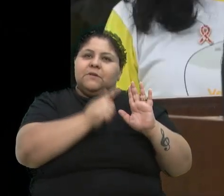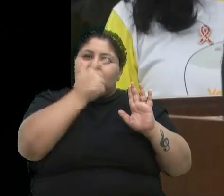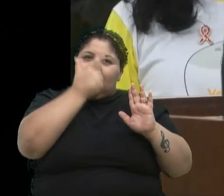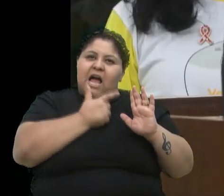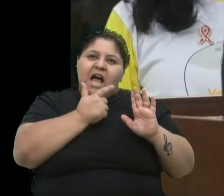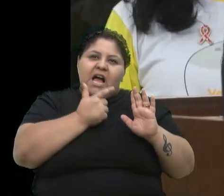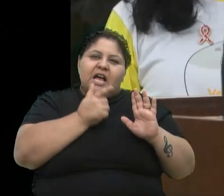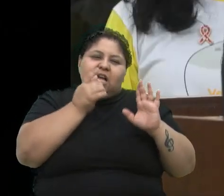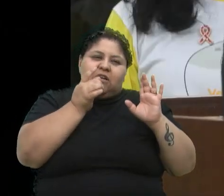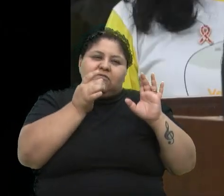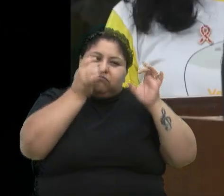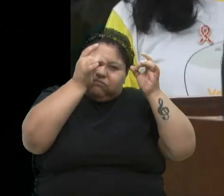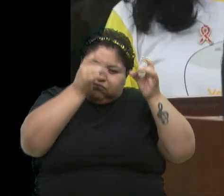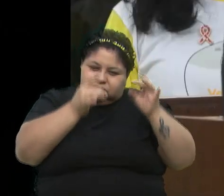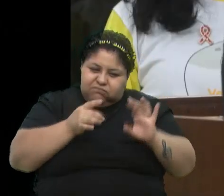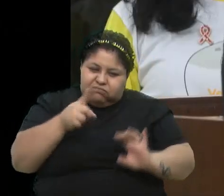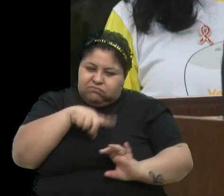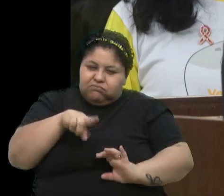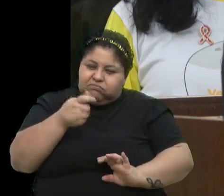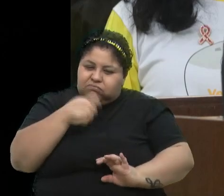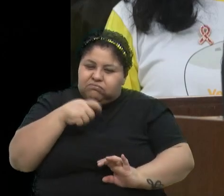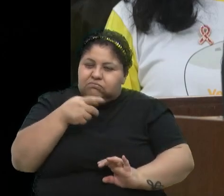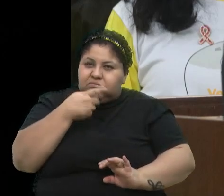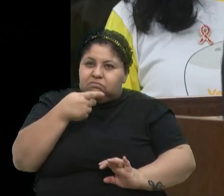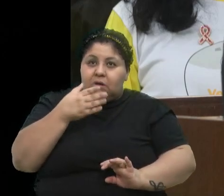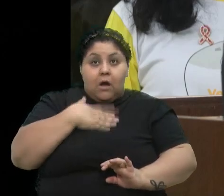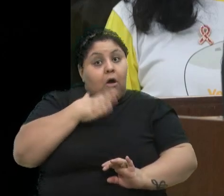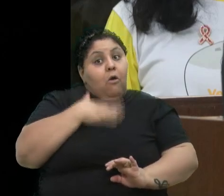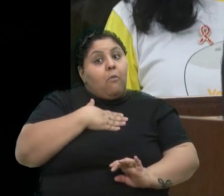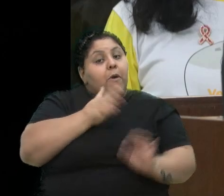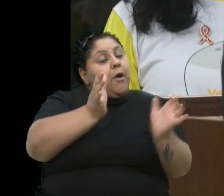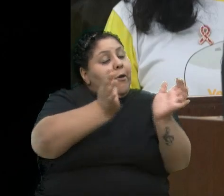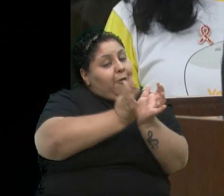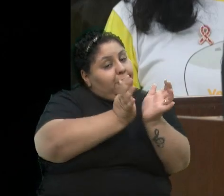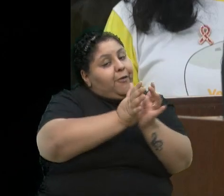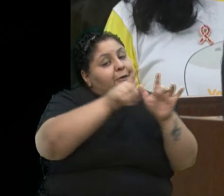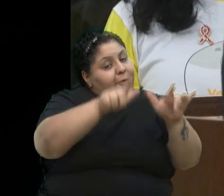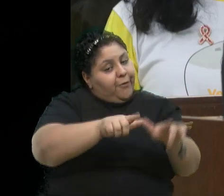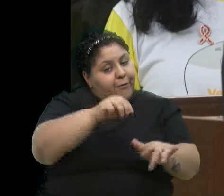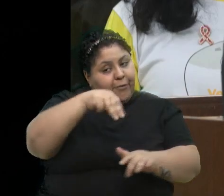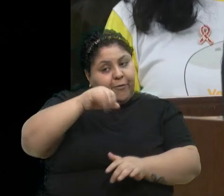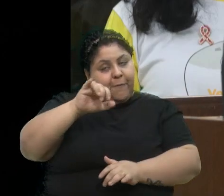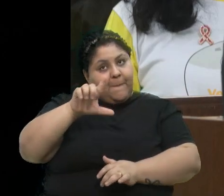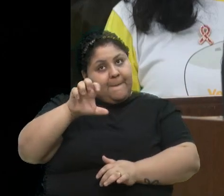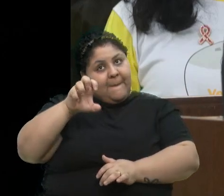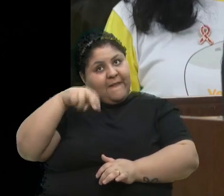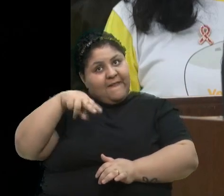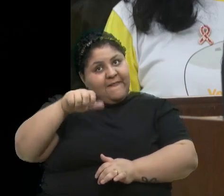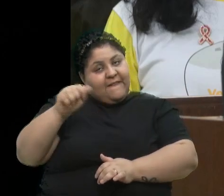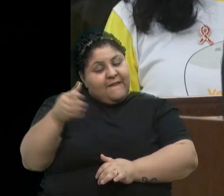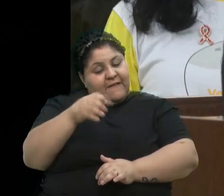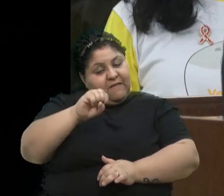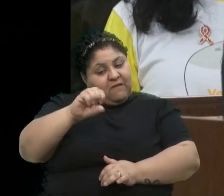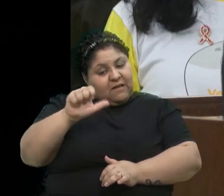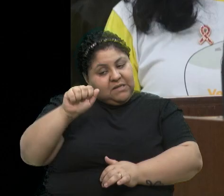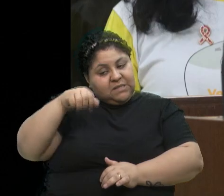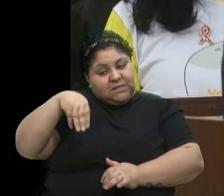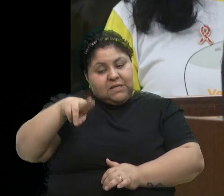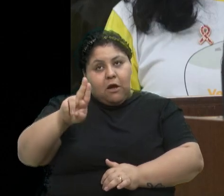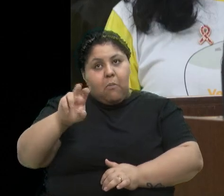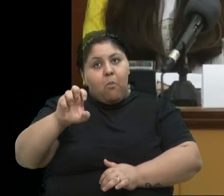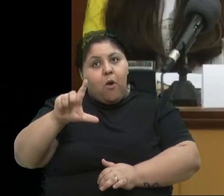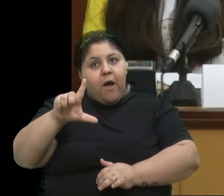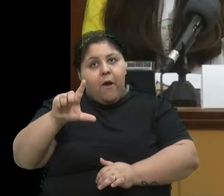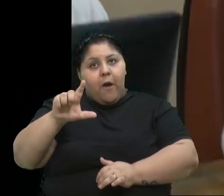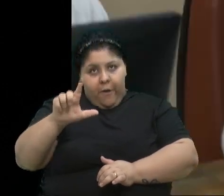especial, a gente precisa dizer ao meu gabinete, a Milena e ao Samuel. A Milena foi a coordenadora desse